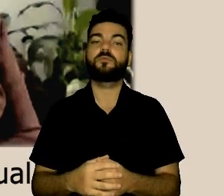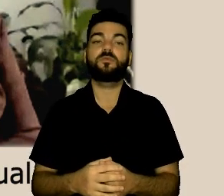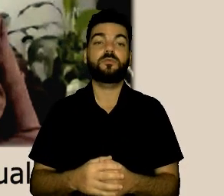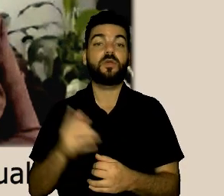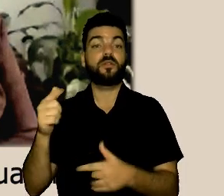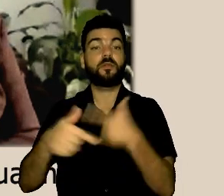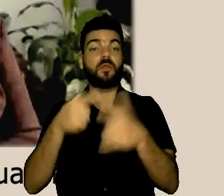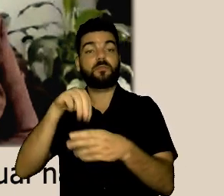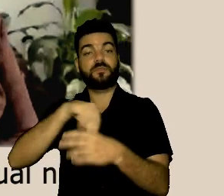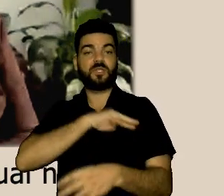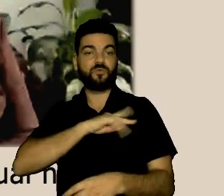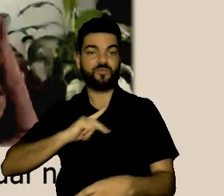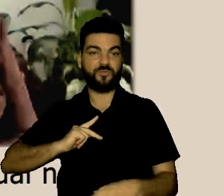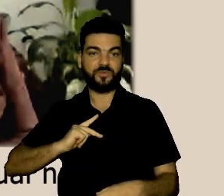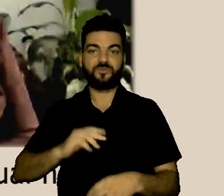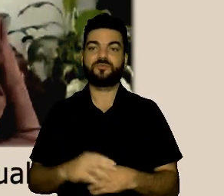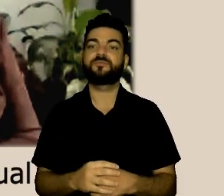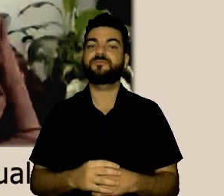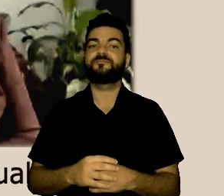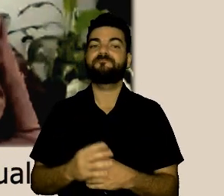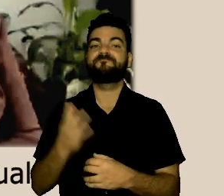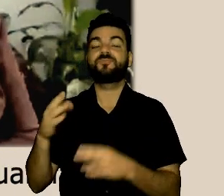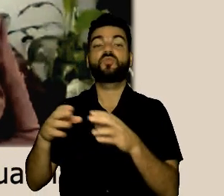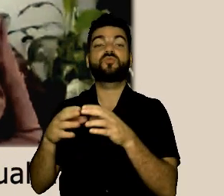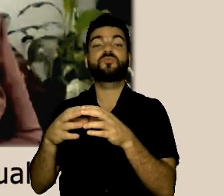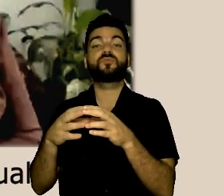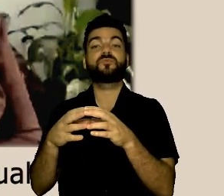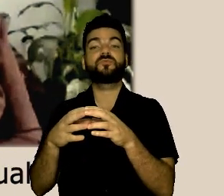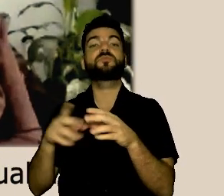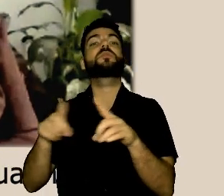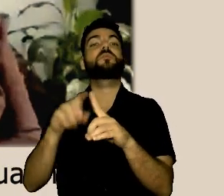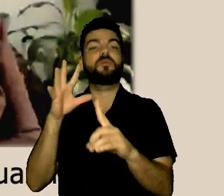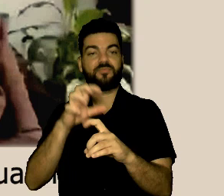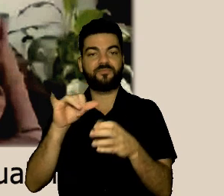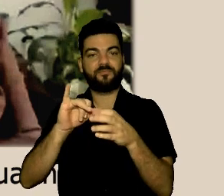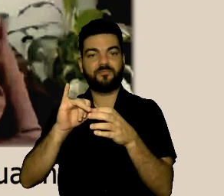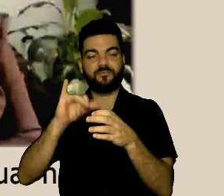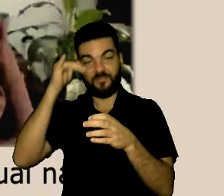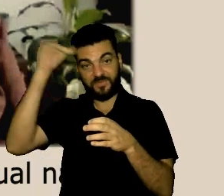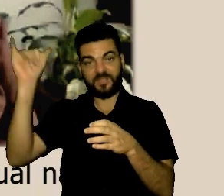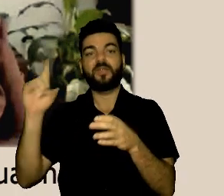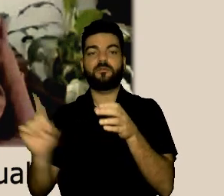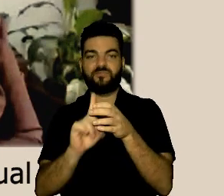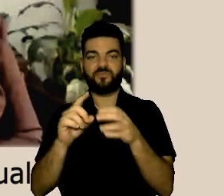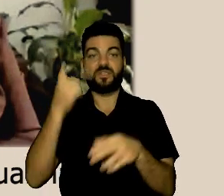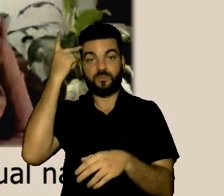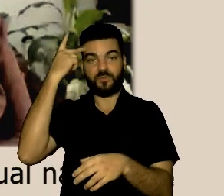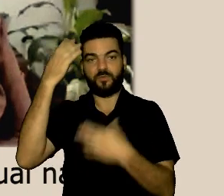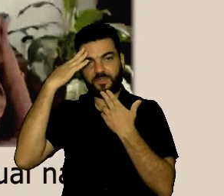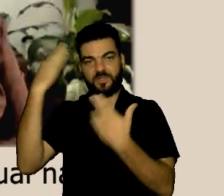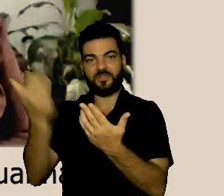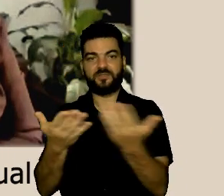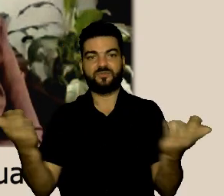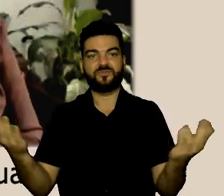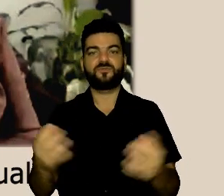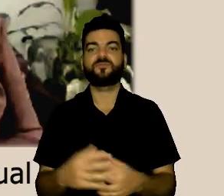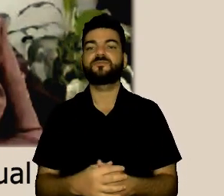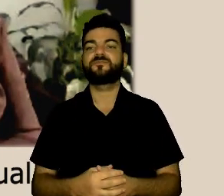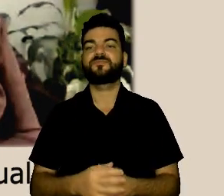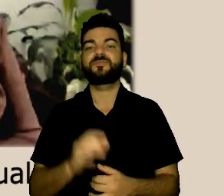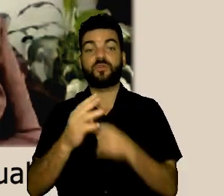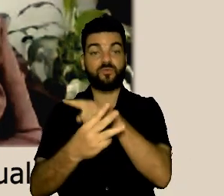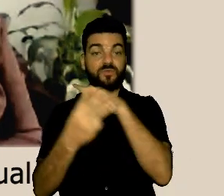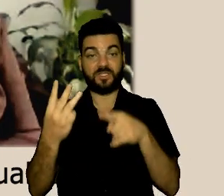Sessão Judiciária de São Paulo. Agradeço imensamente aos três por nos permitirem tê-los